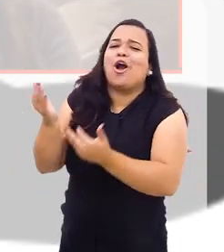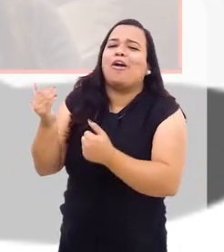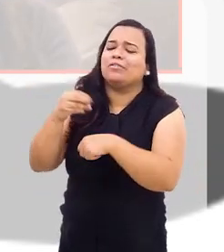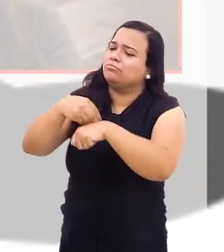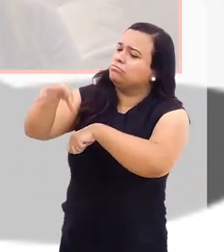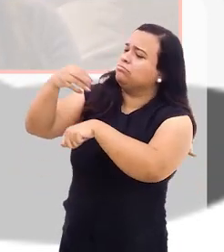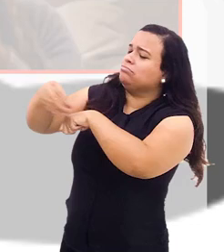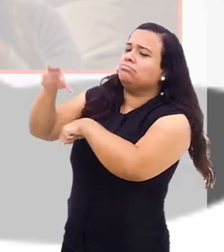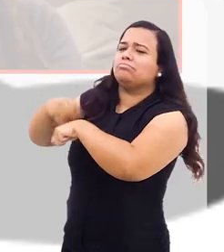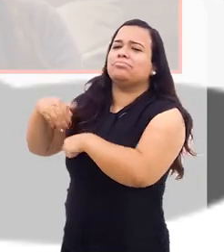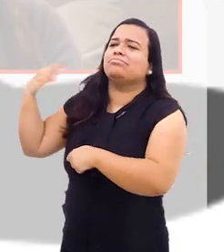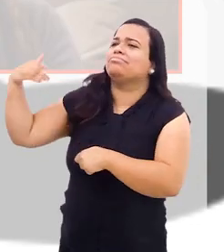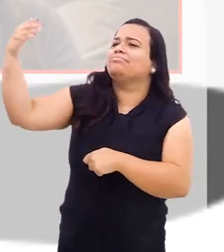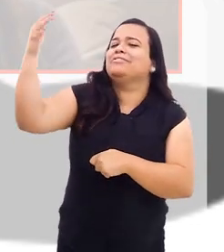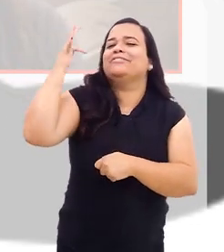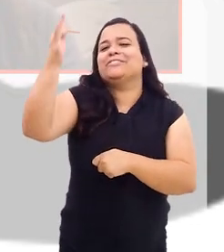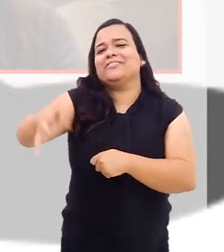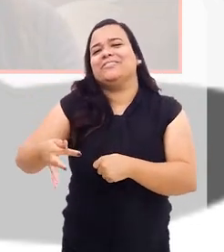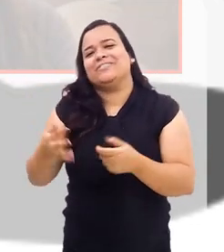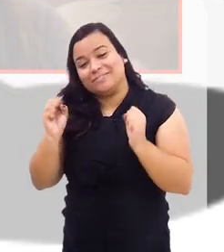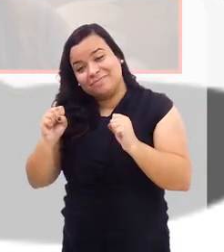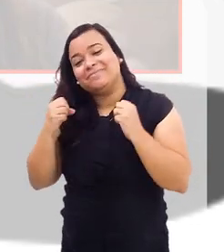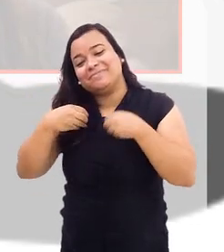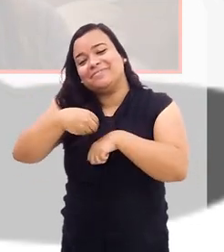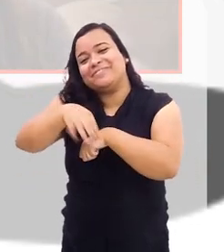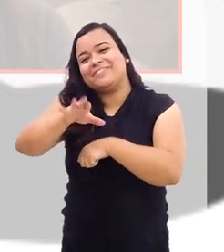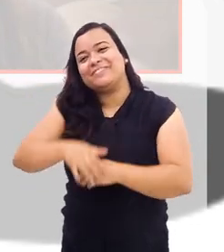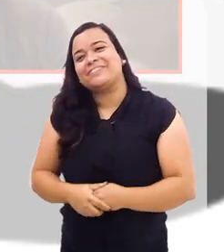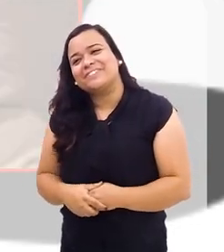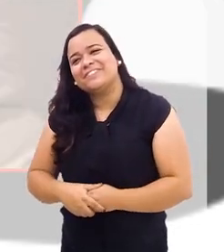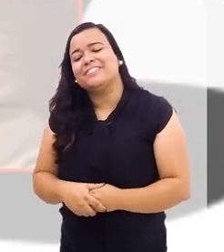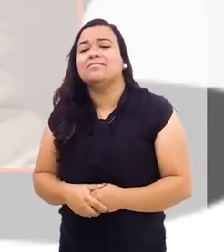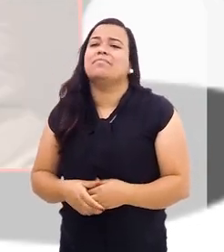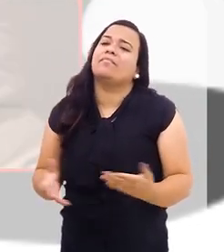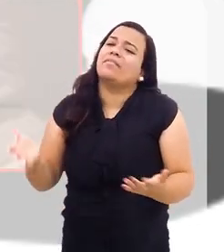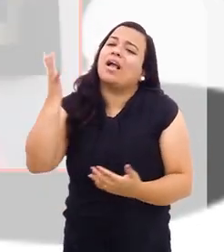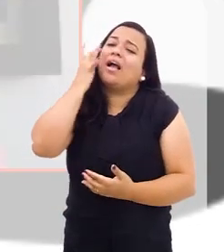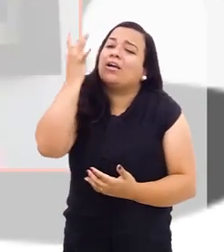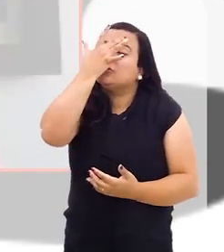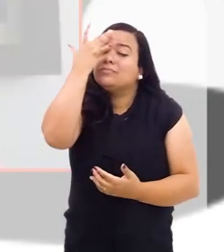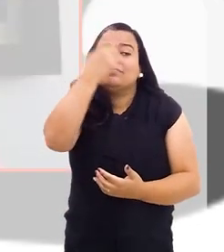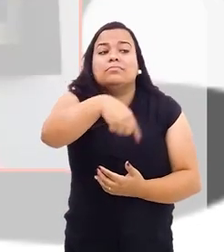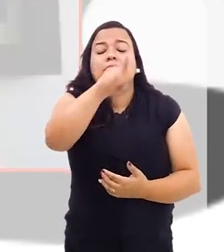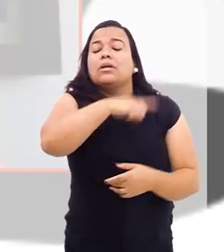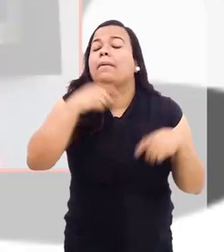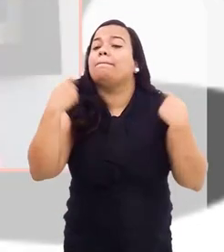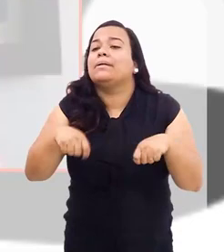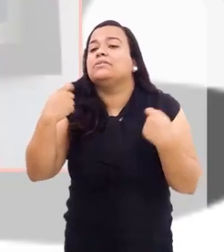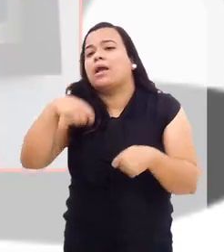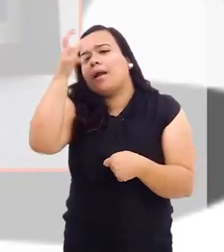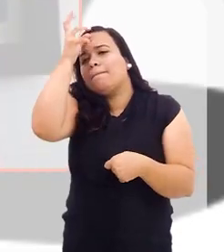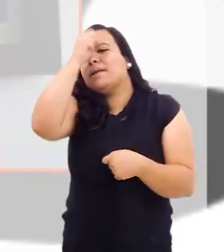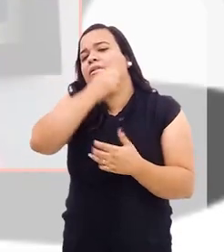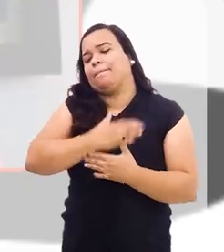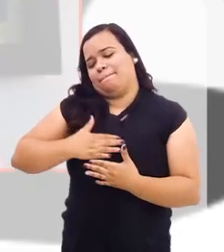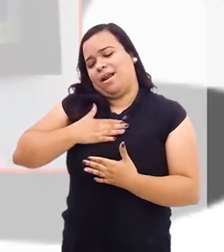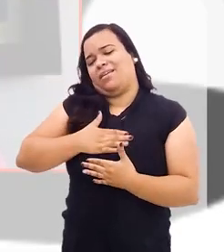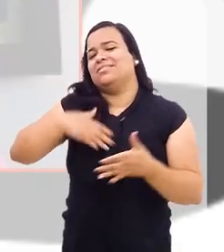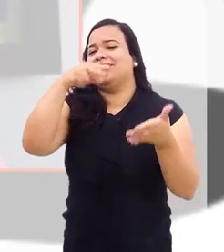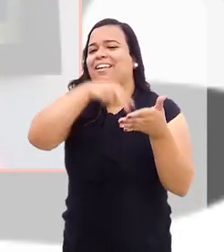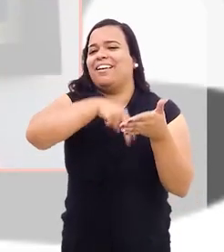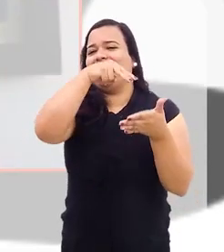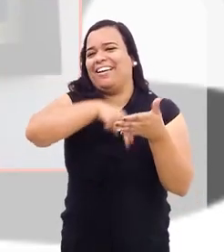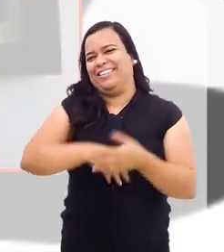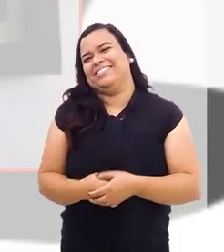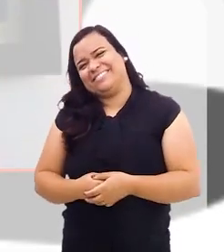você tem para deixar assim para a posteridade aqui no nosso programa? Eu acho que as pessoas precisam aprender a ler por prazer.